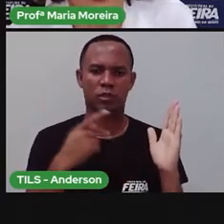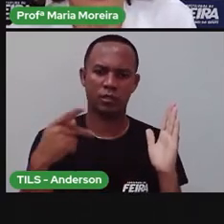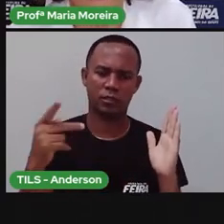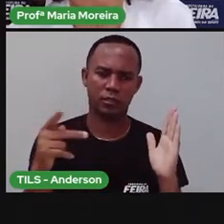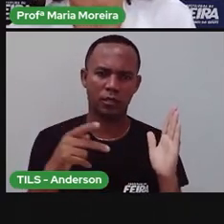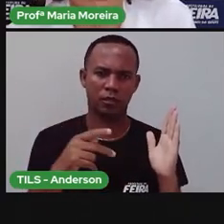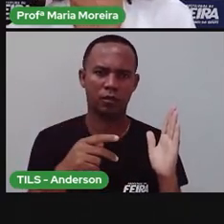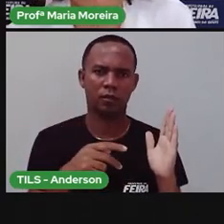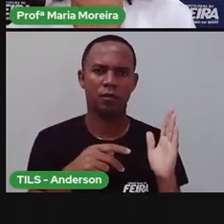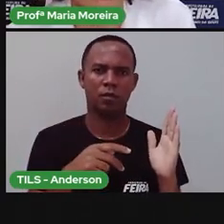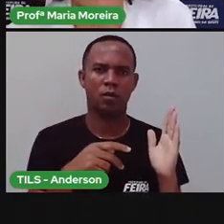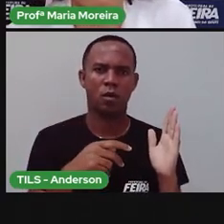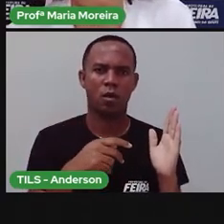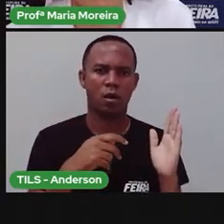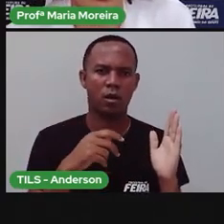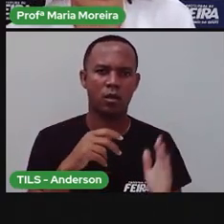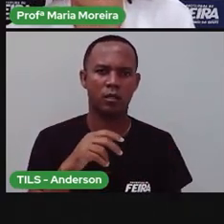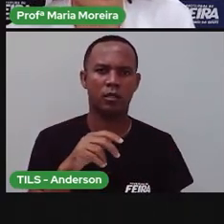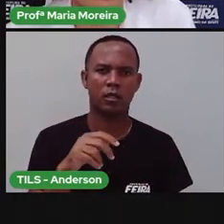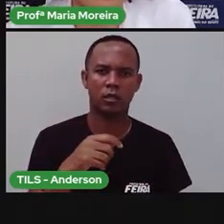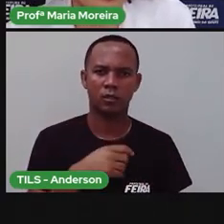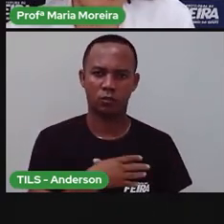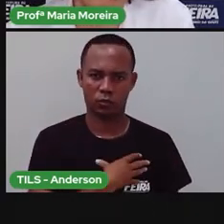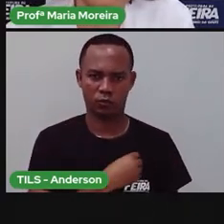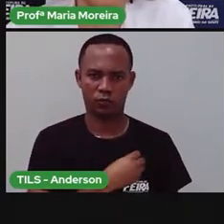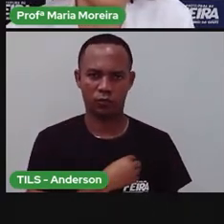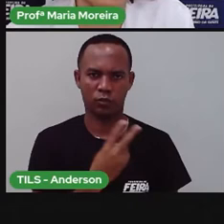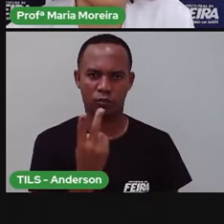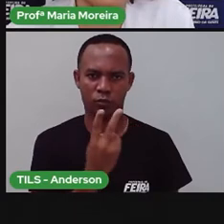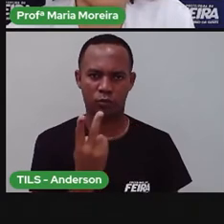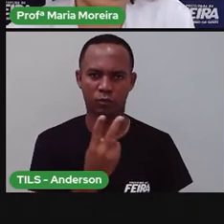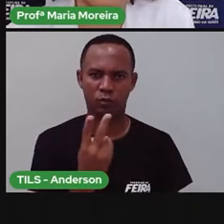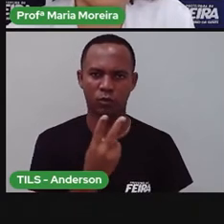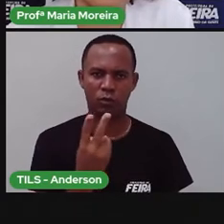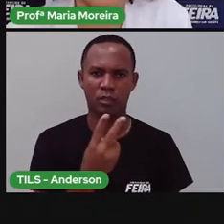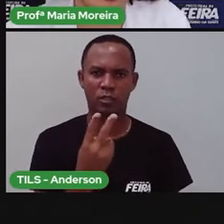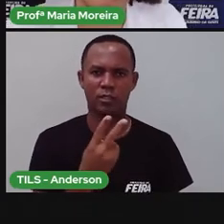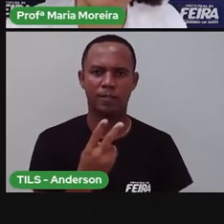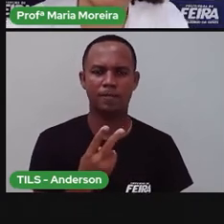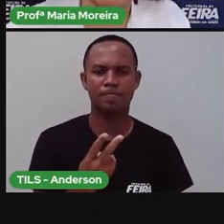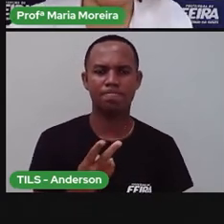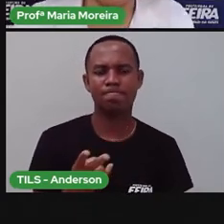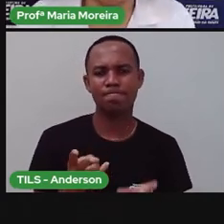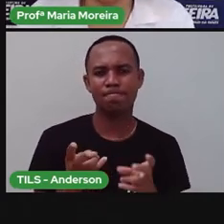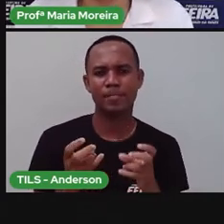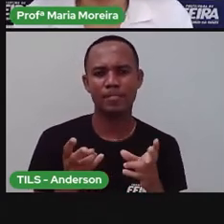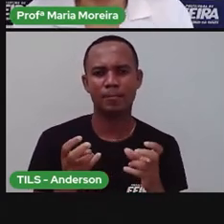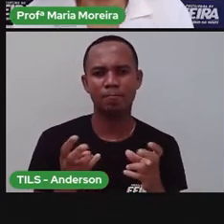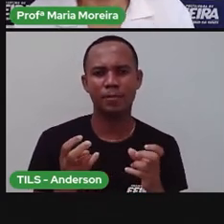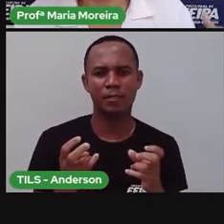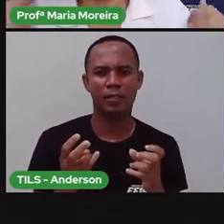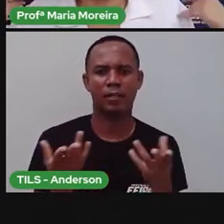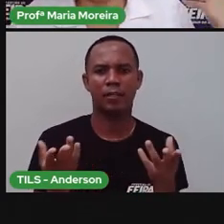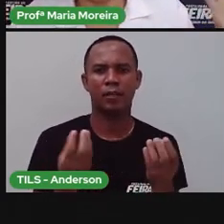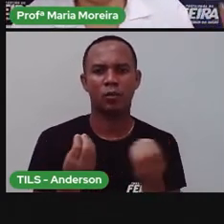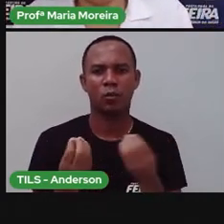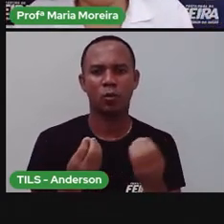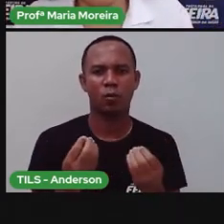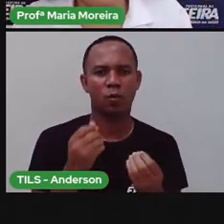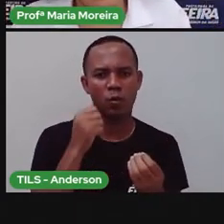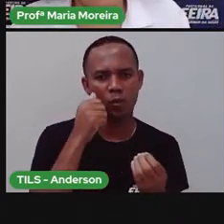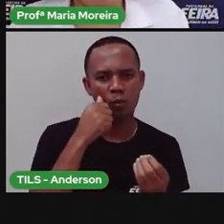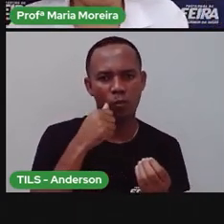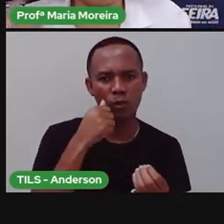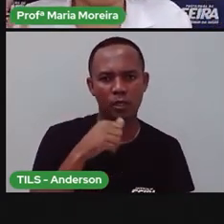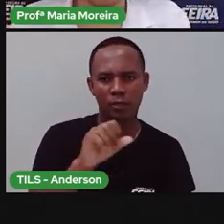Suzana e Pedro, né? De Moraes. Que eram o quê? As suas grandes inspirações. Então, a acaba meio que entendendo por que é que ele